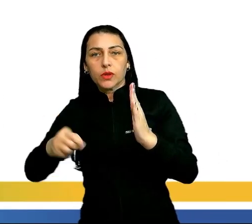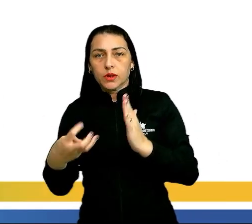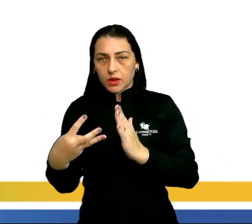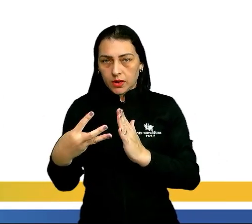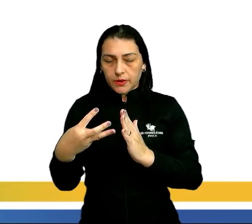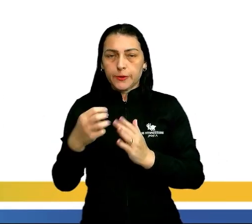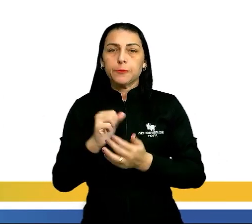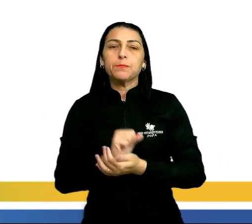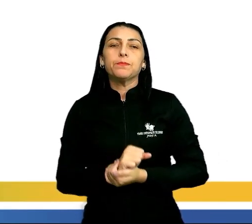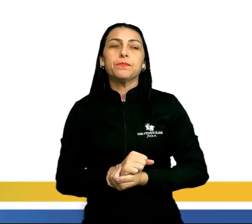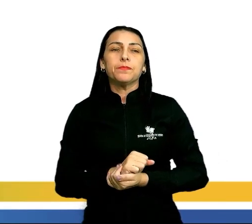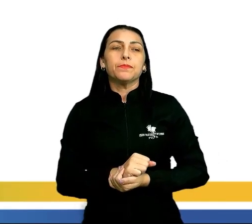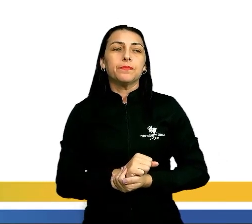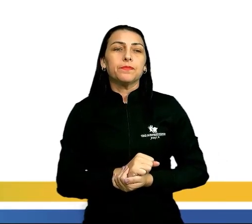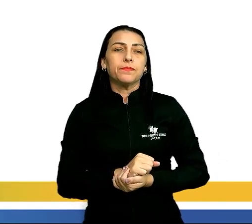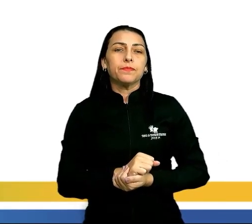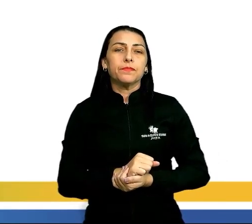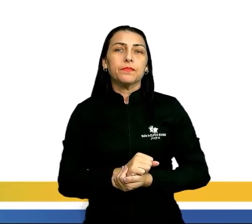,3.